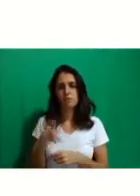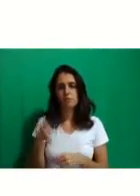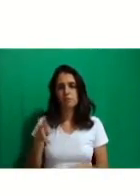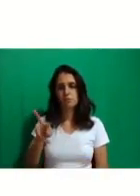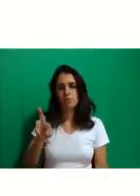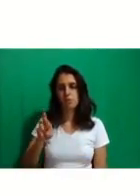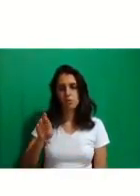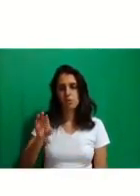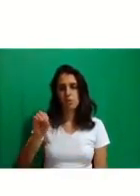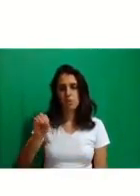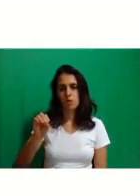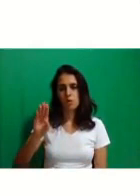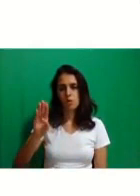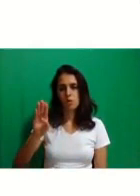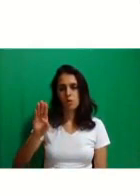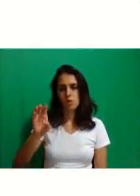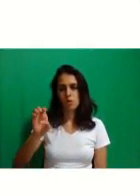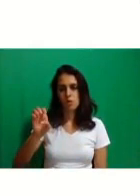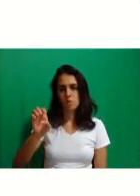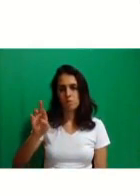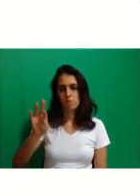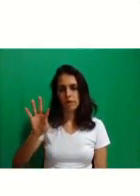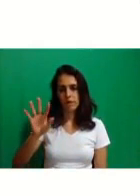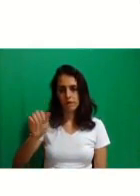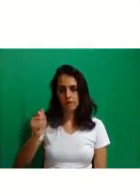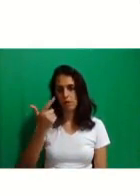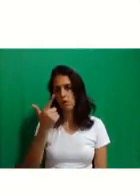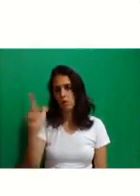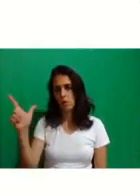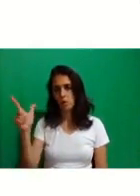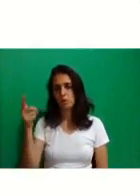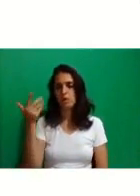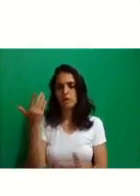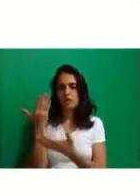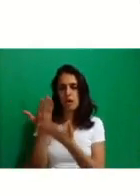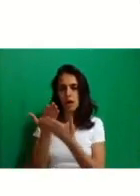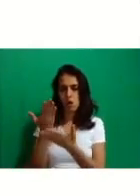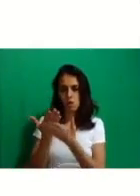Olha, já tem o link aqui, na sala de webconferência 2.